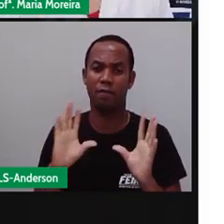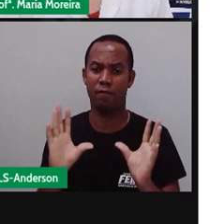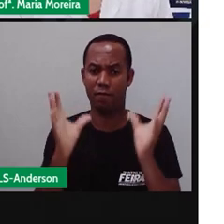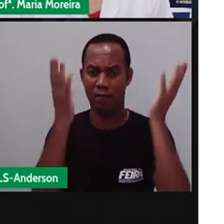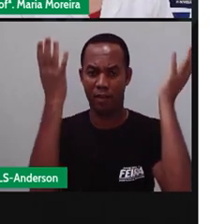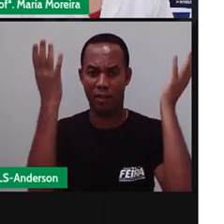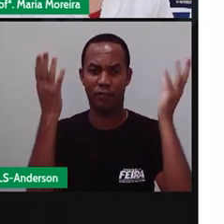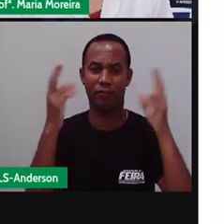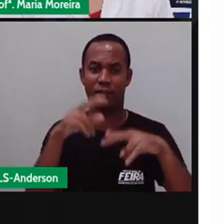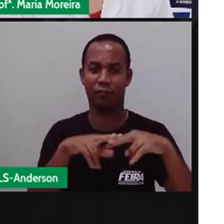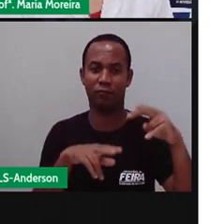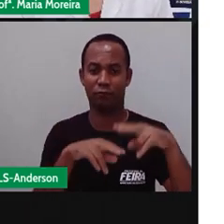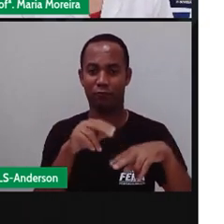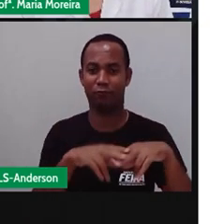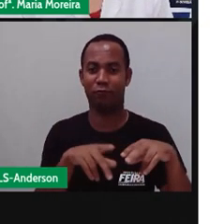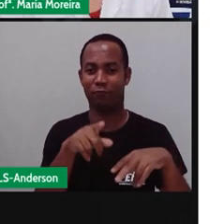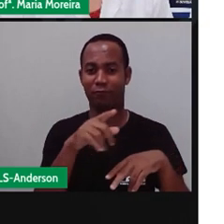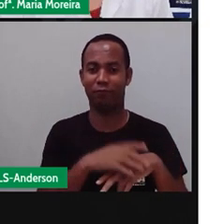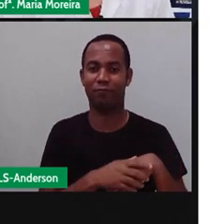junina, né?